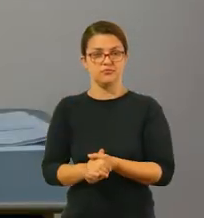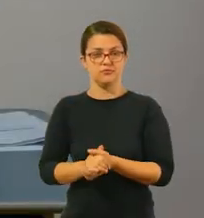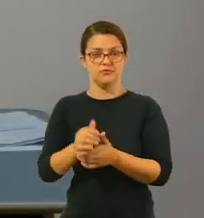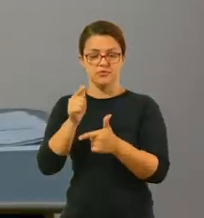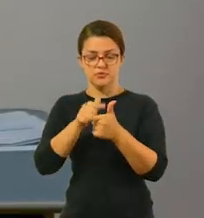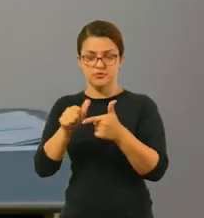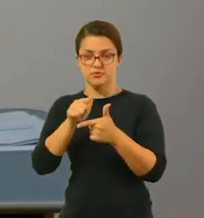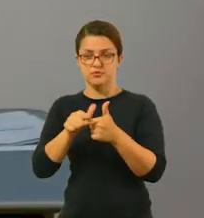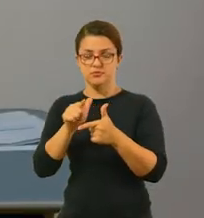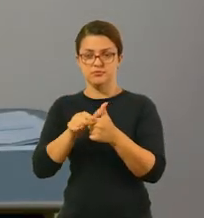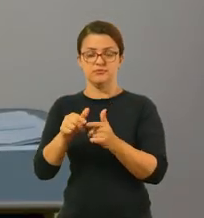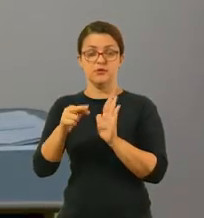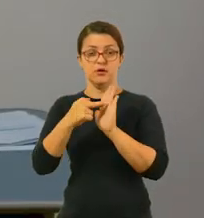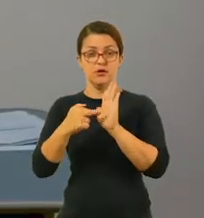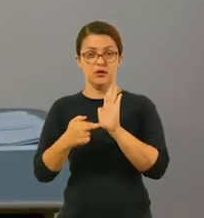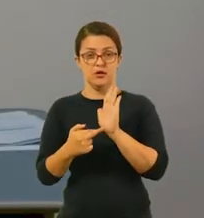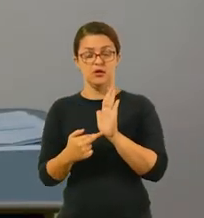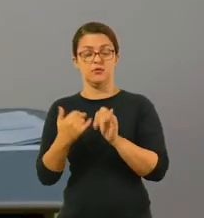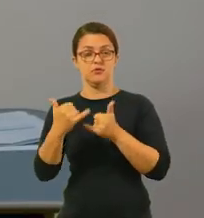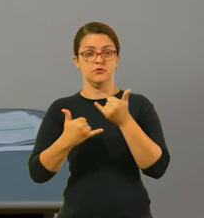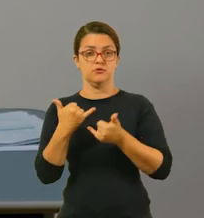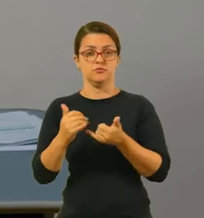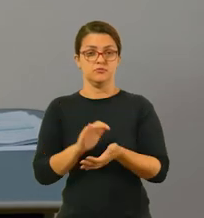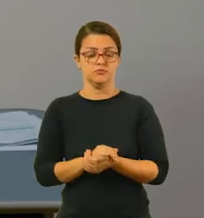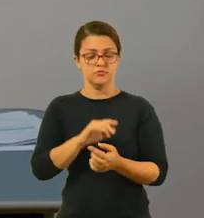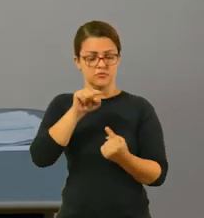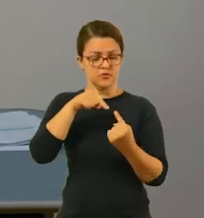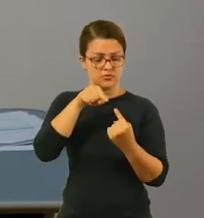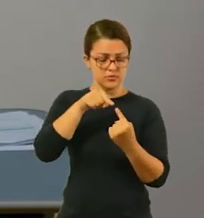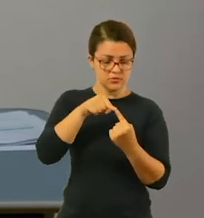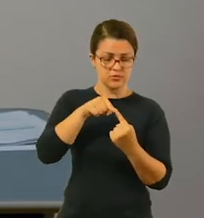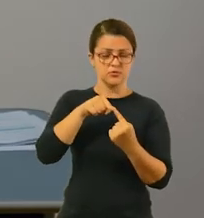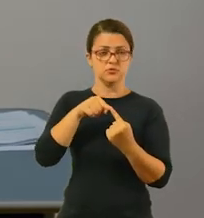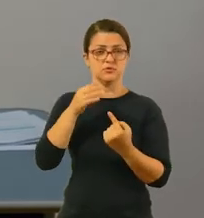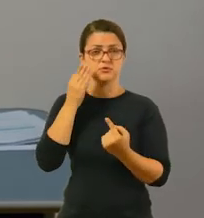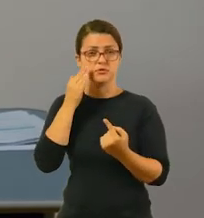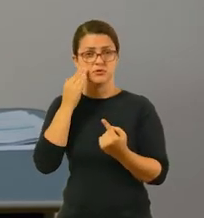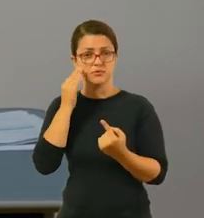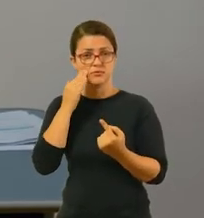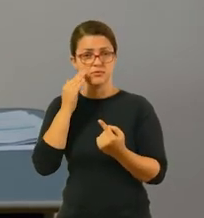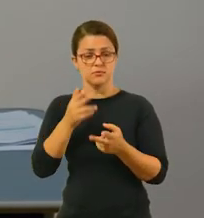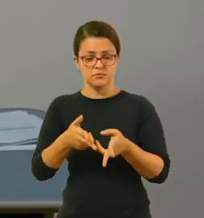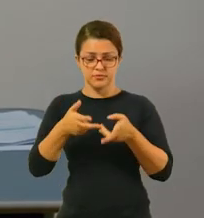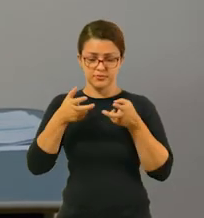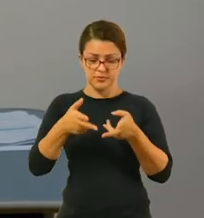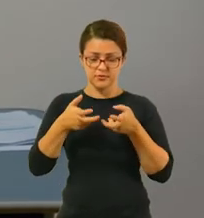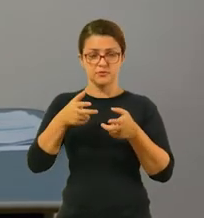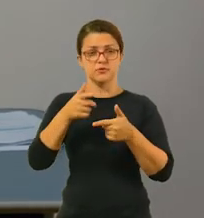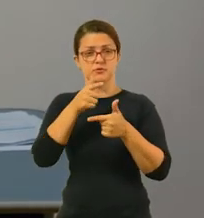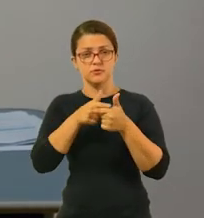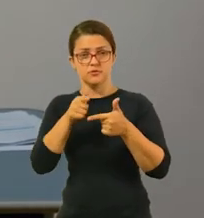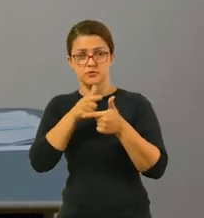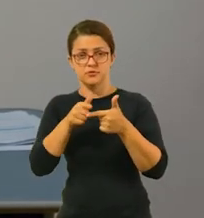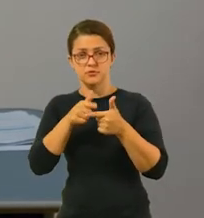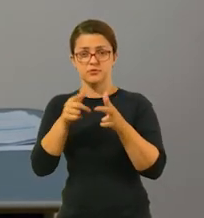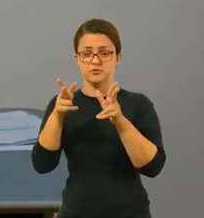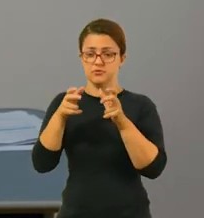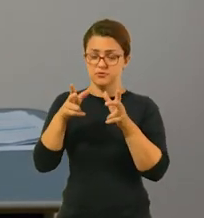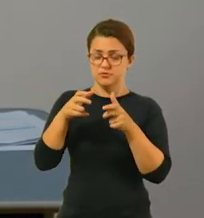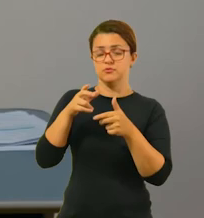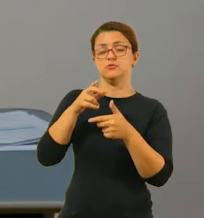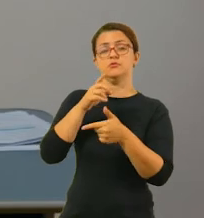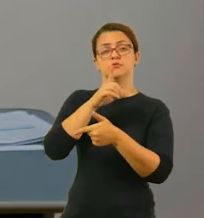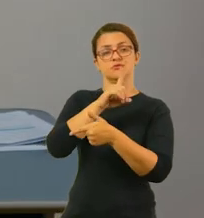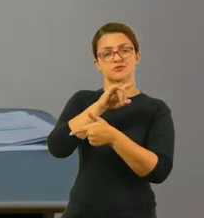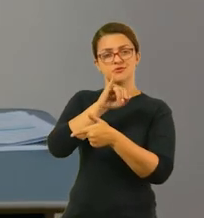vou explicar para vocês as regras do jogo. O objetivo é saber identificar numa divisão os seus termos.